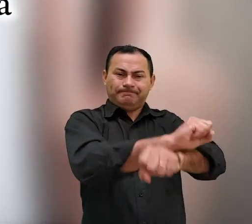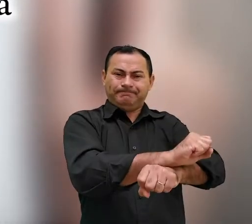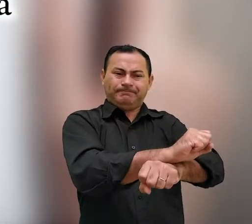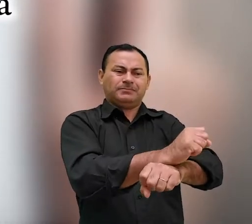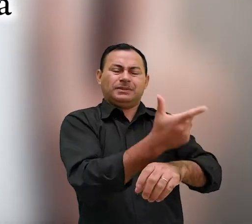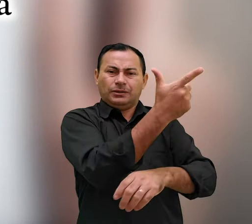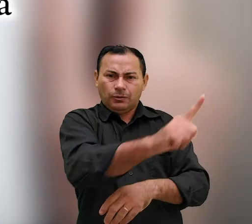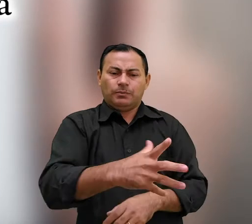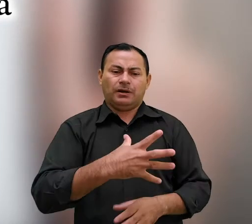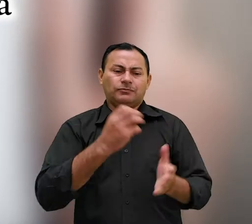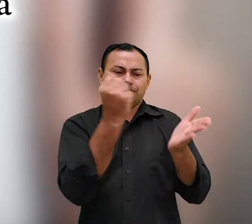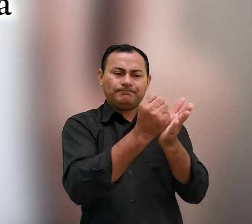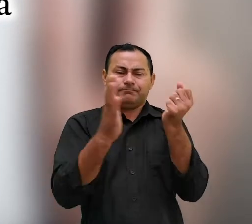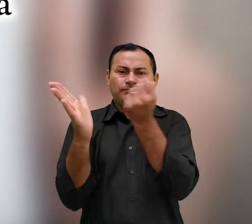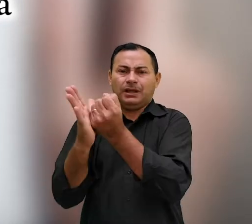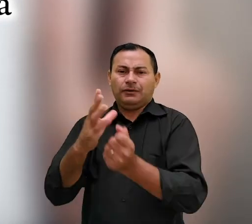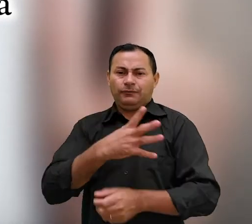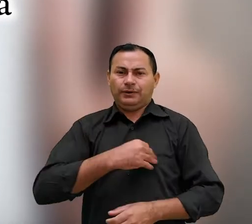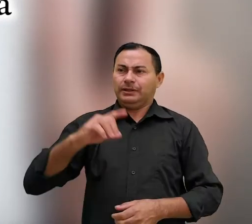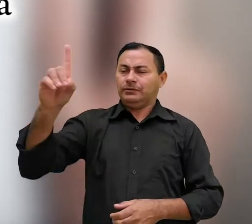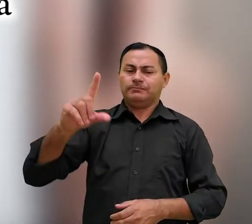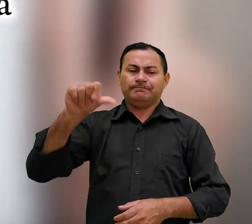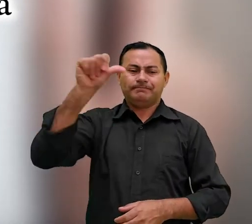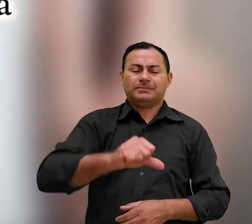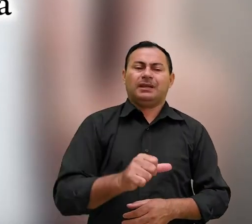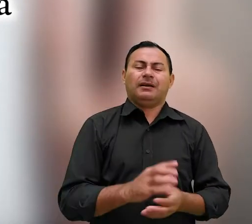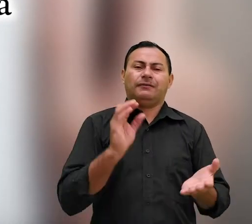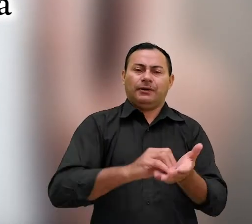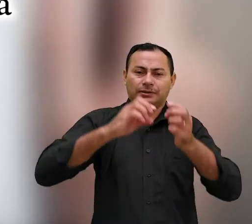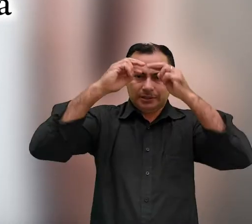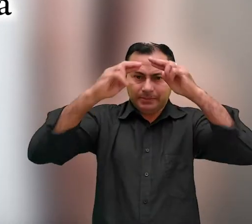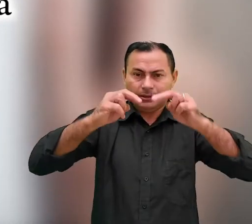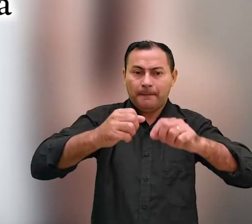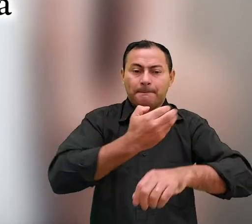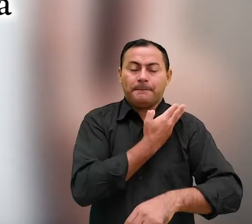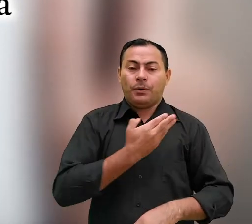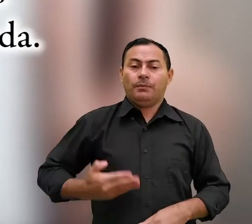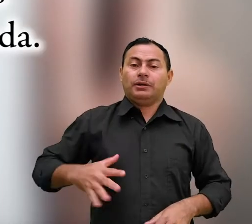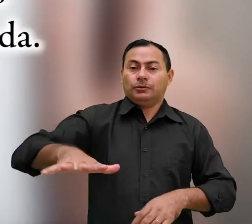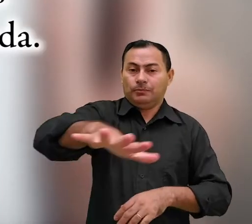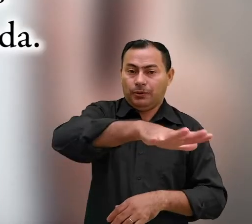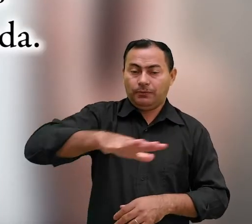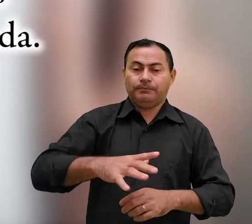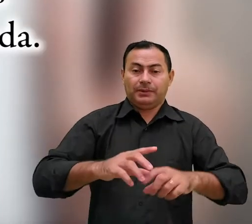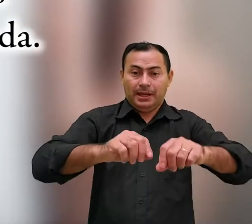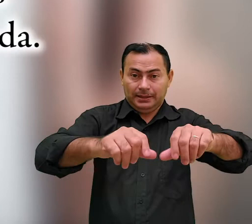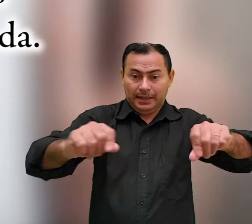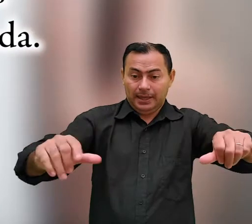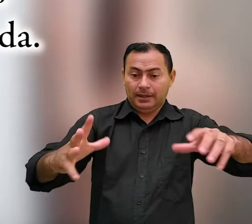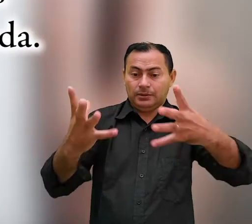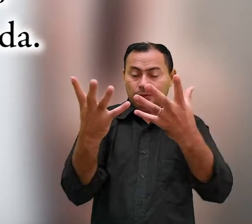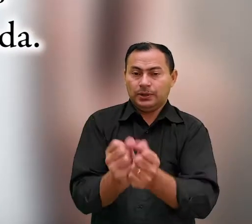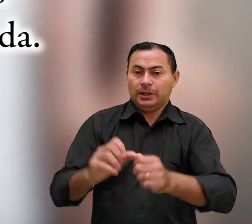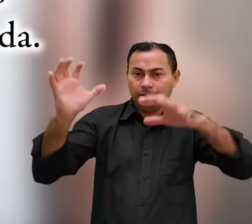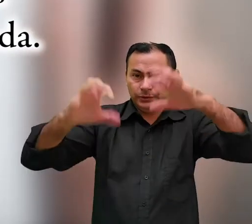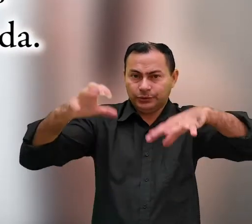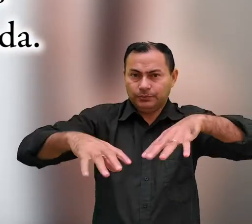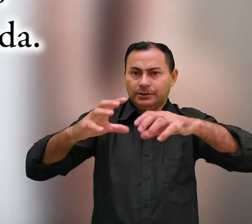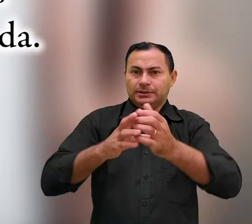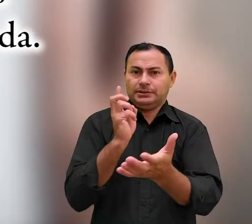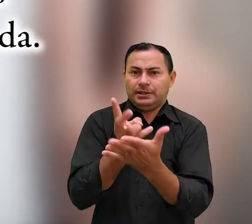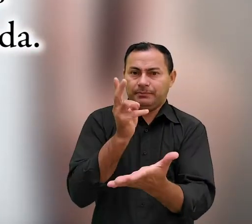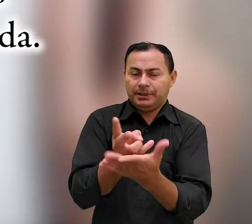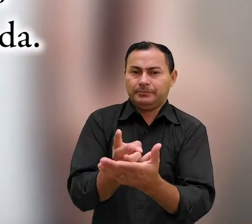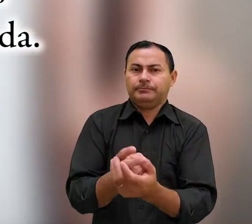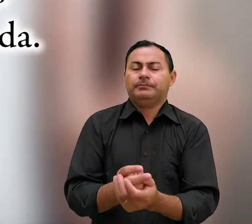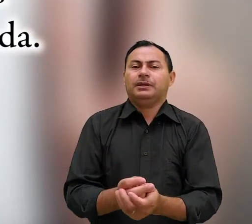crucificando de novo o filho de Deus sujeitando a desonra pública pois a terra que absorve a chuva